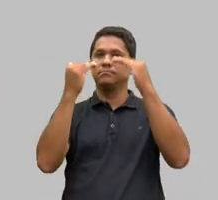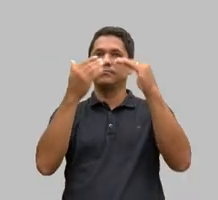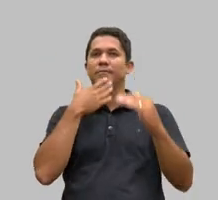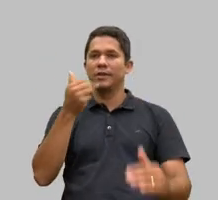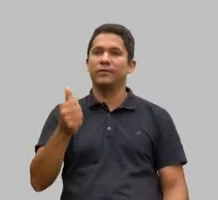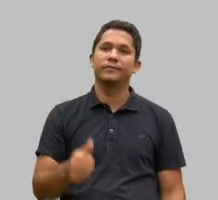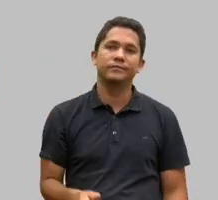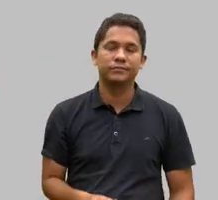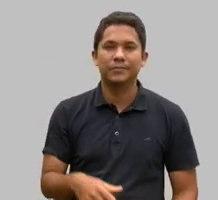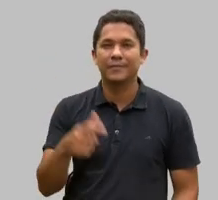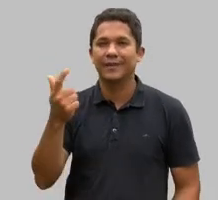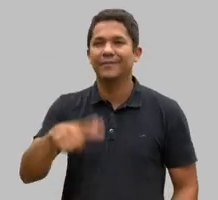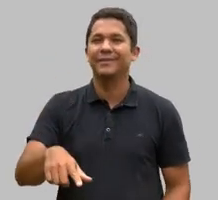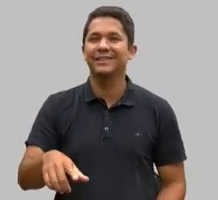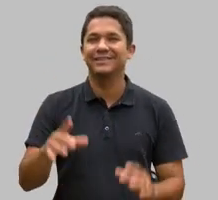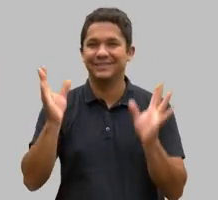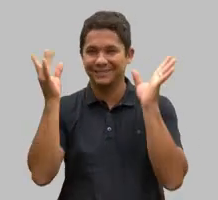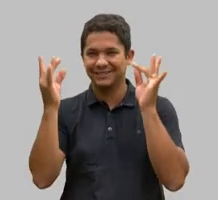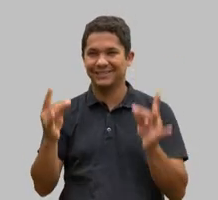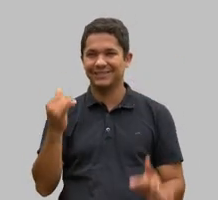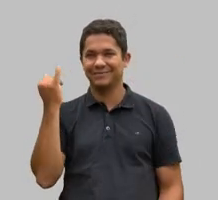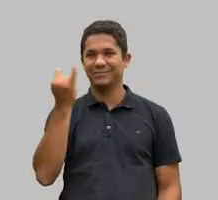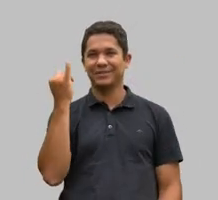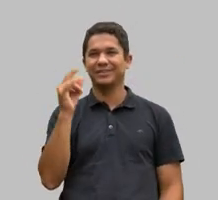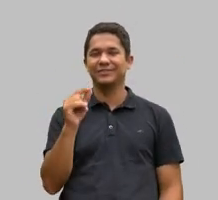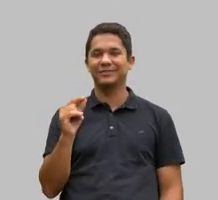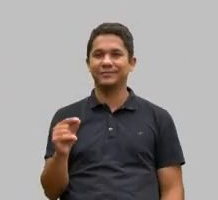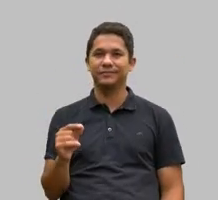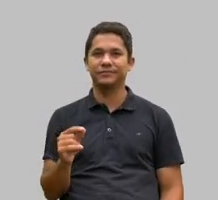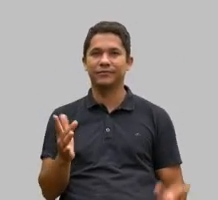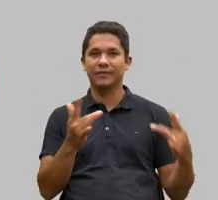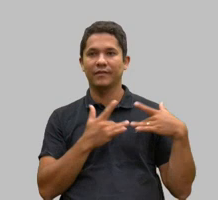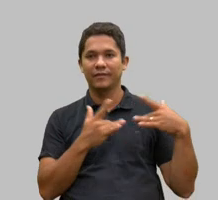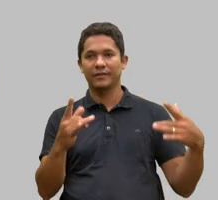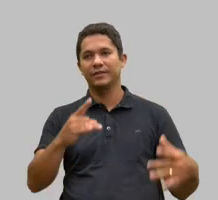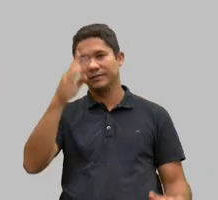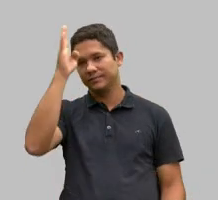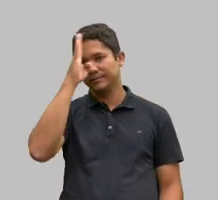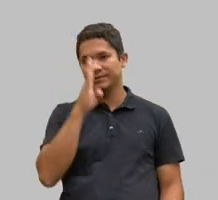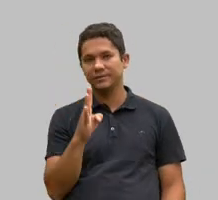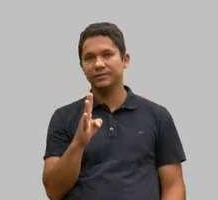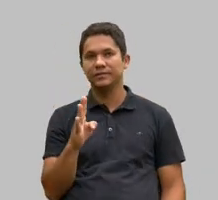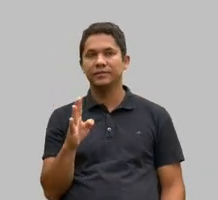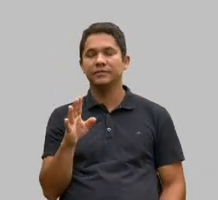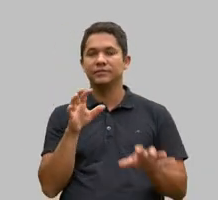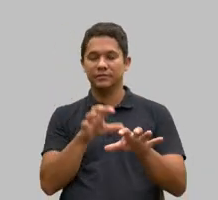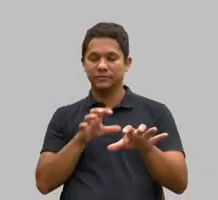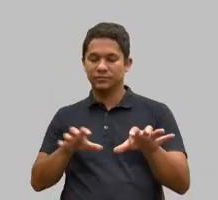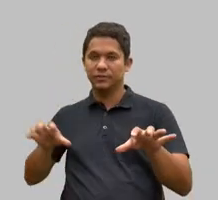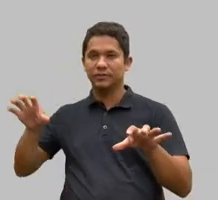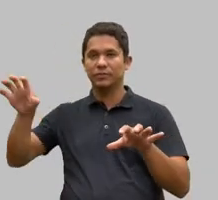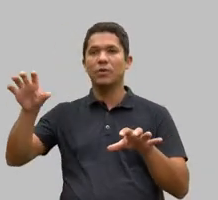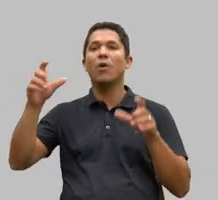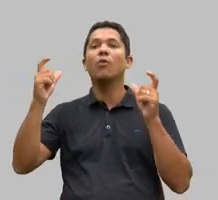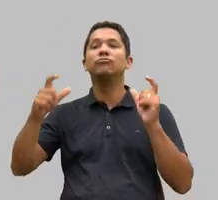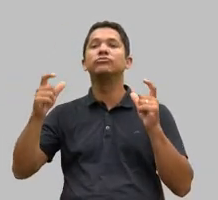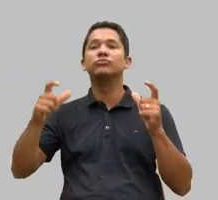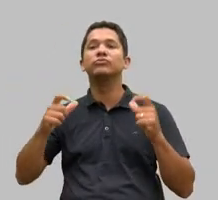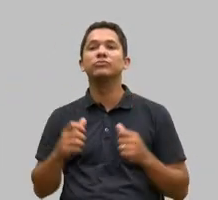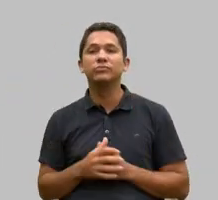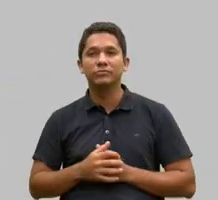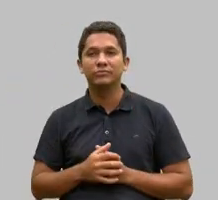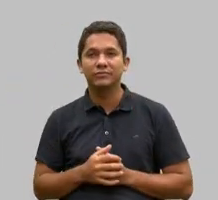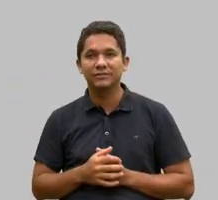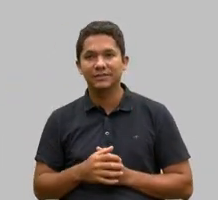outro detalhe importante observar, o voluntariado no Brasil hoje está bem distribuído nas regiões. Olhem lá no mapa, vocês vão